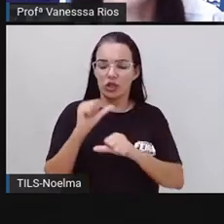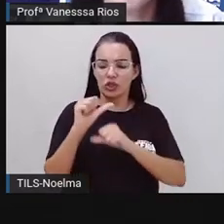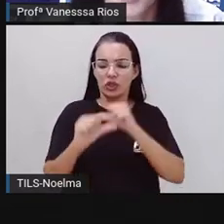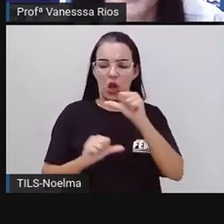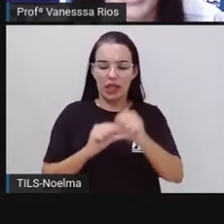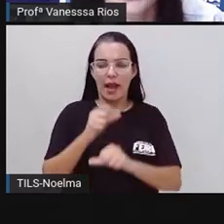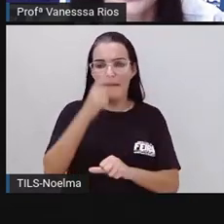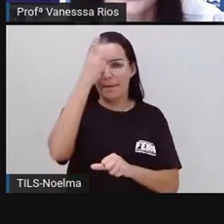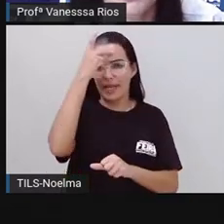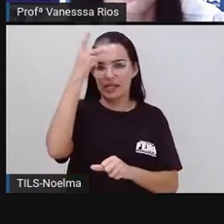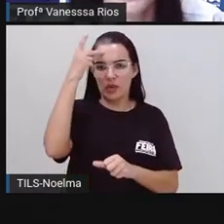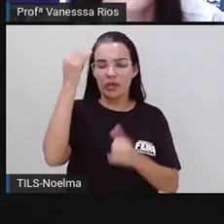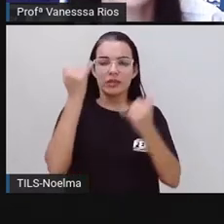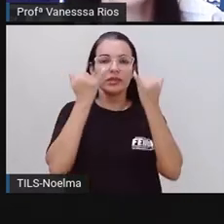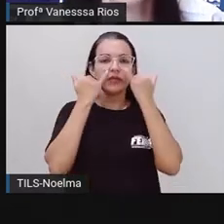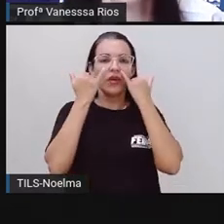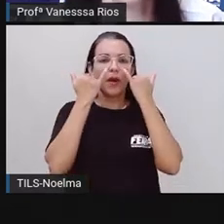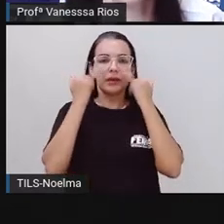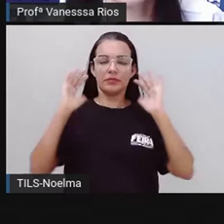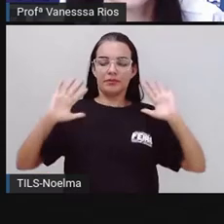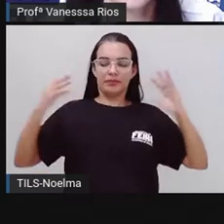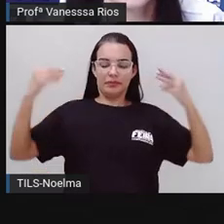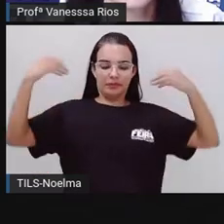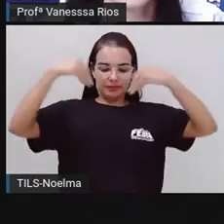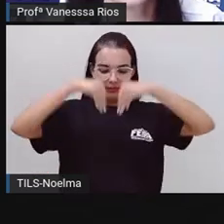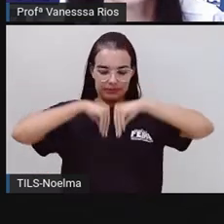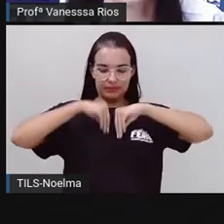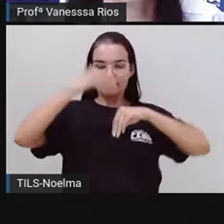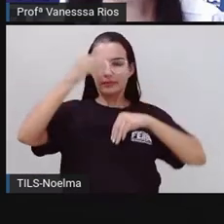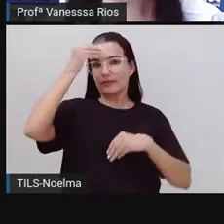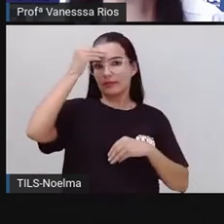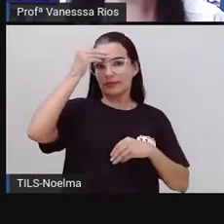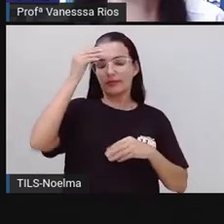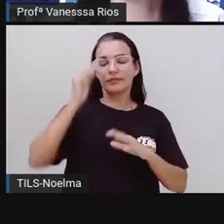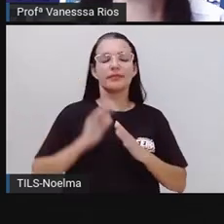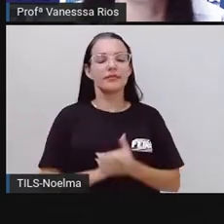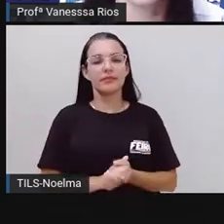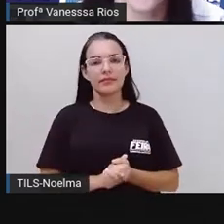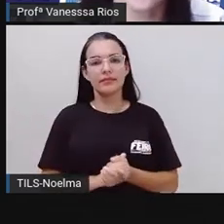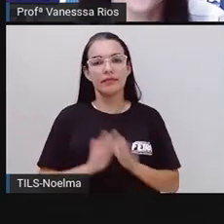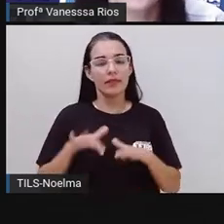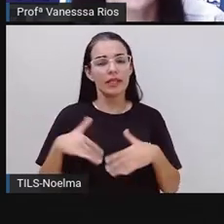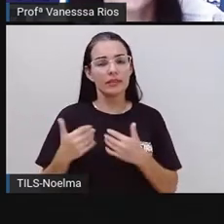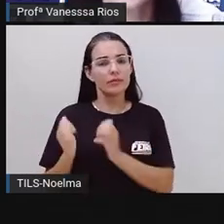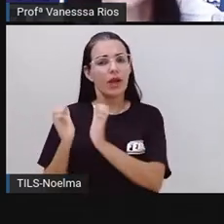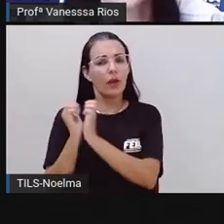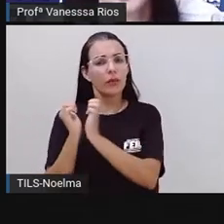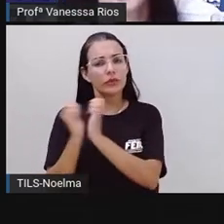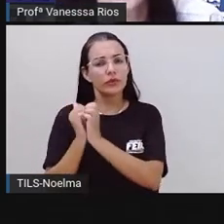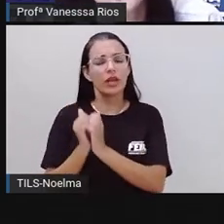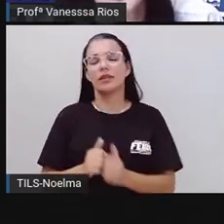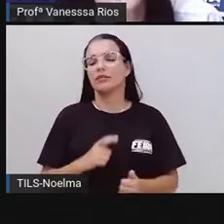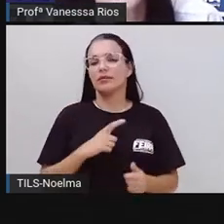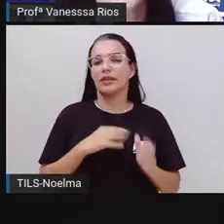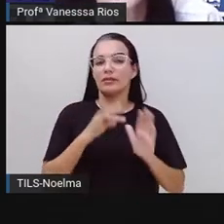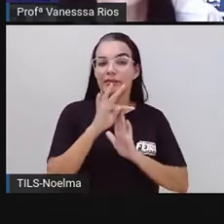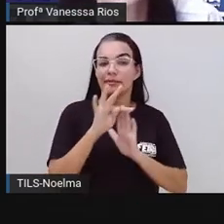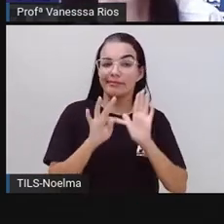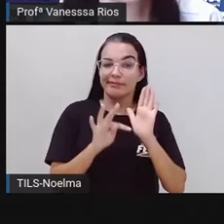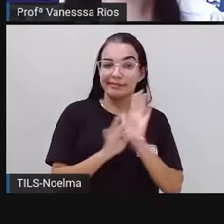informadas. Entre os textos jornalísticos, entre os gêneros que compõem o grupo dos textos